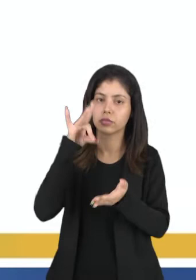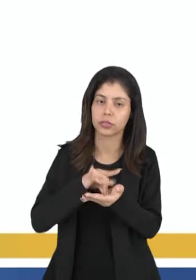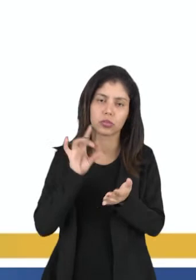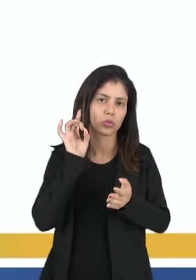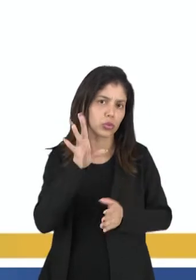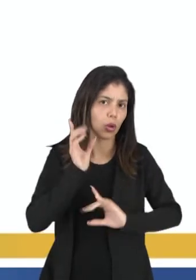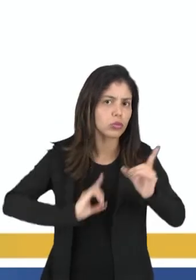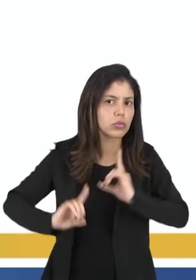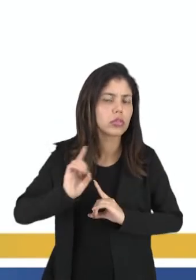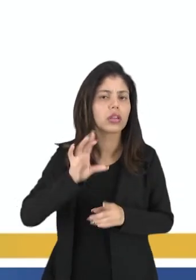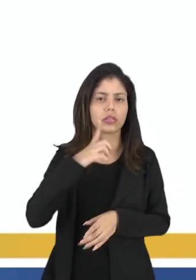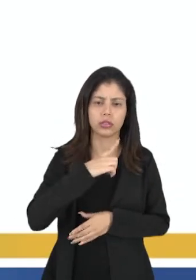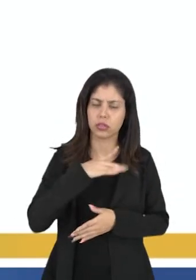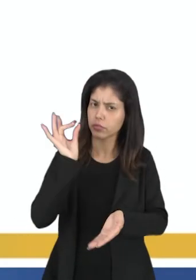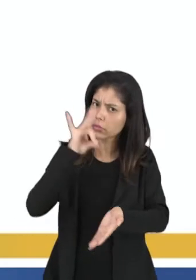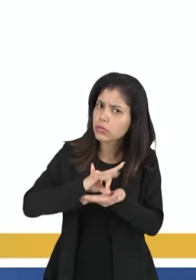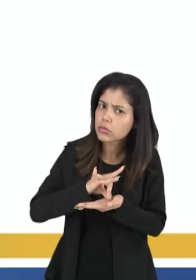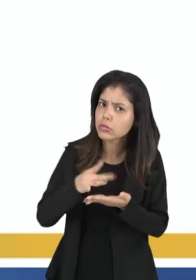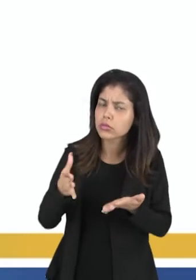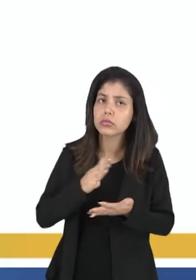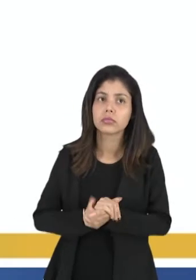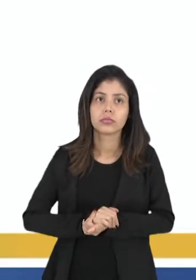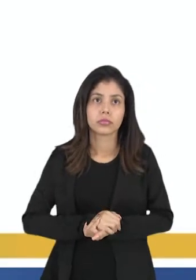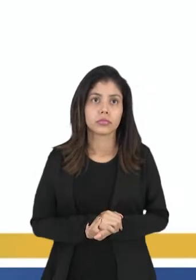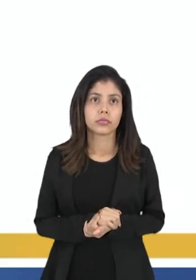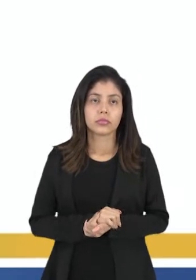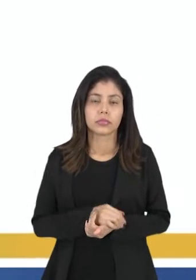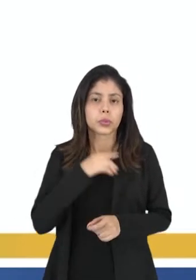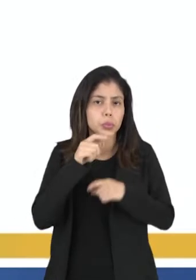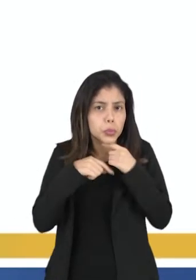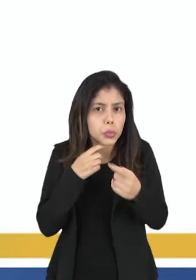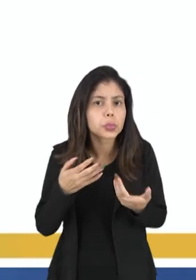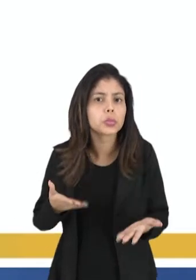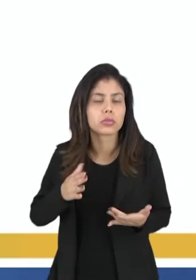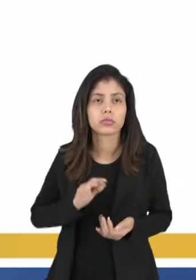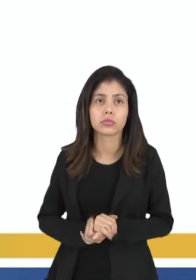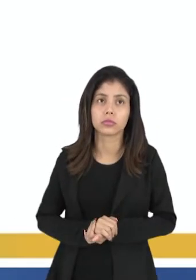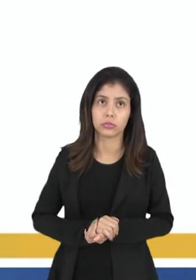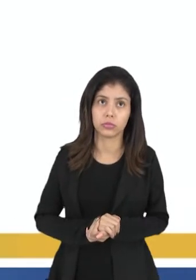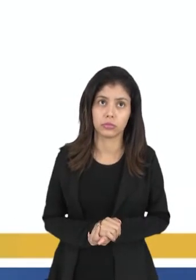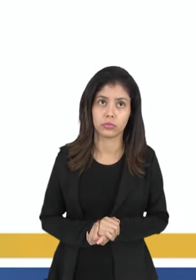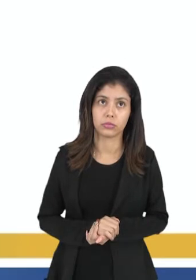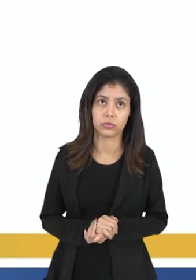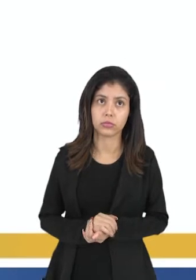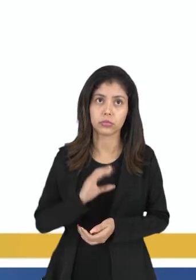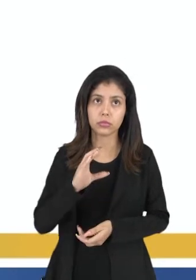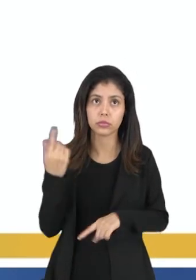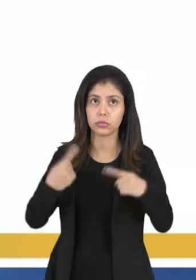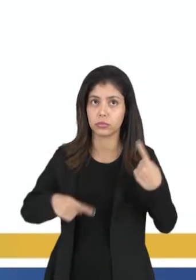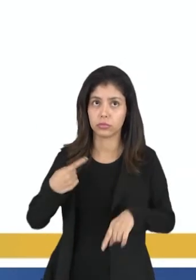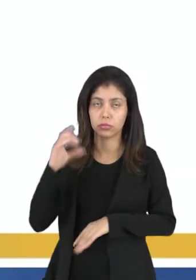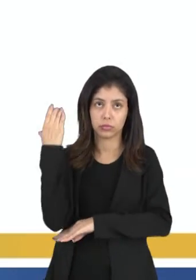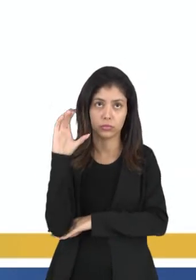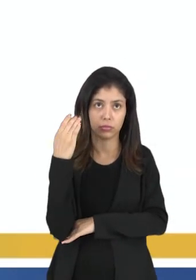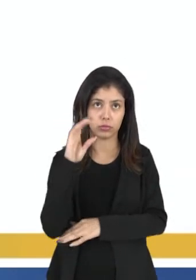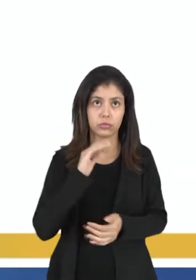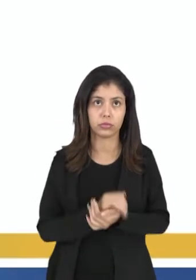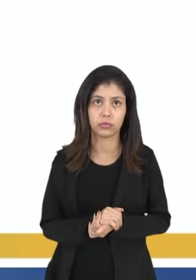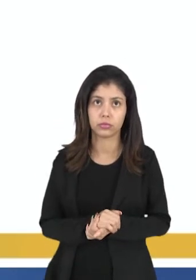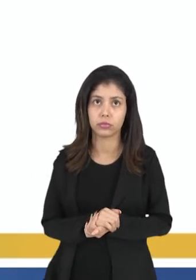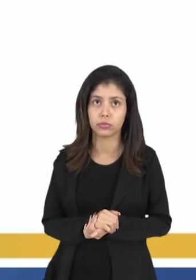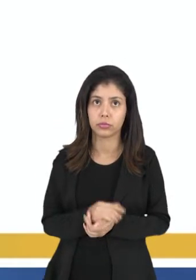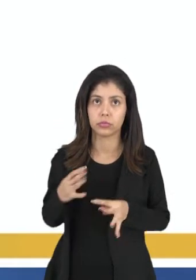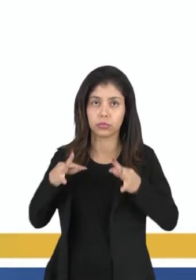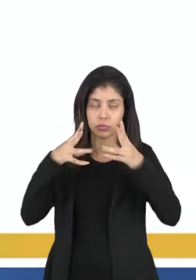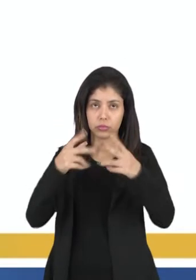Será que somente os deuses têm a verdade? É duvidoso, né? Então, C, a política é a ciência